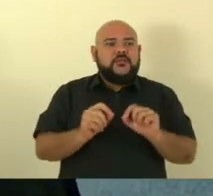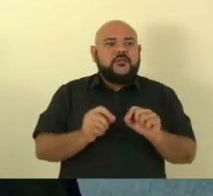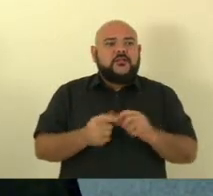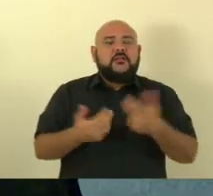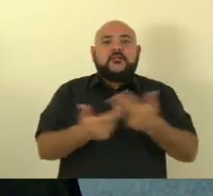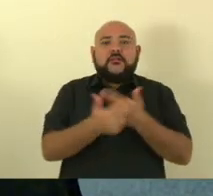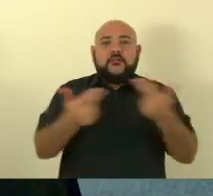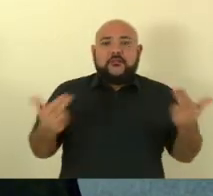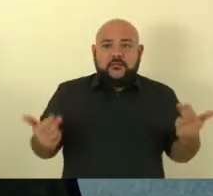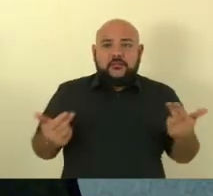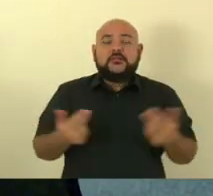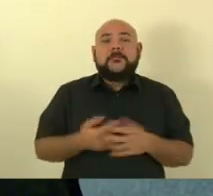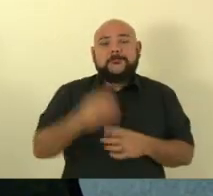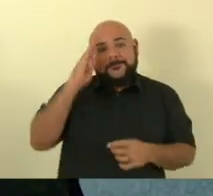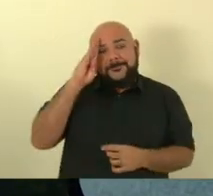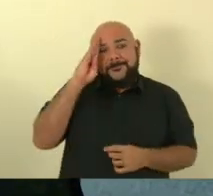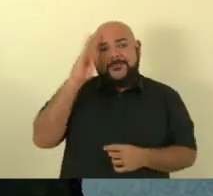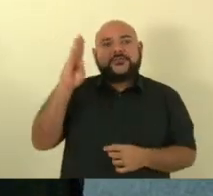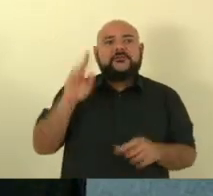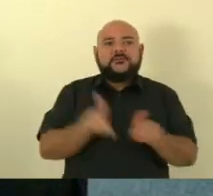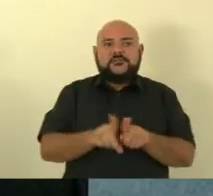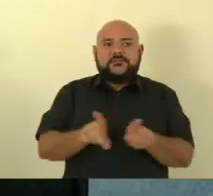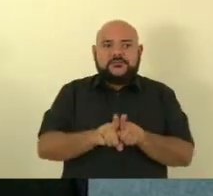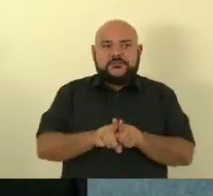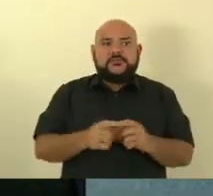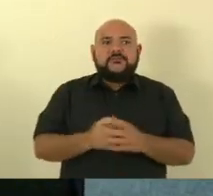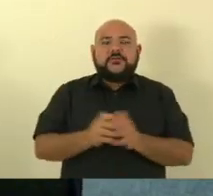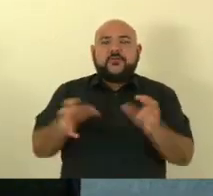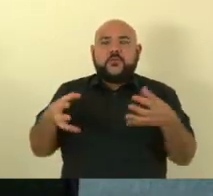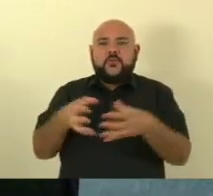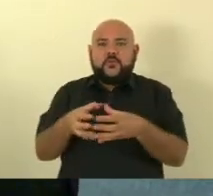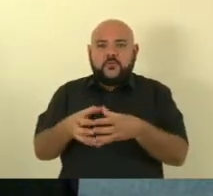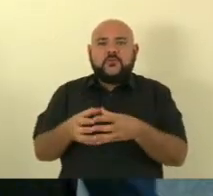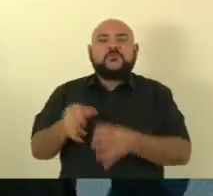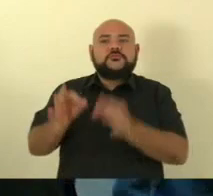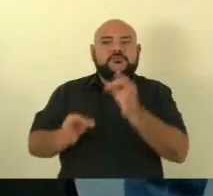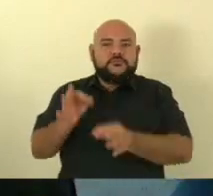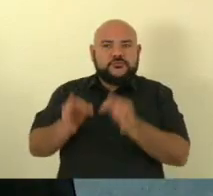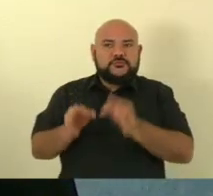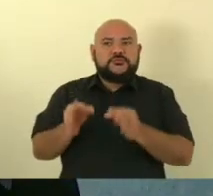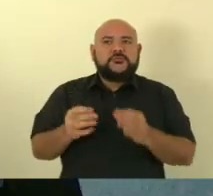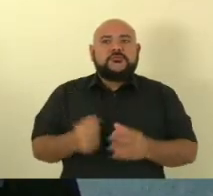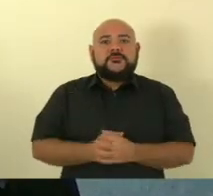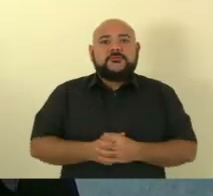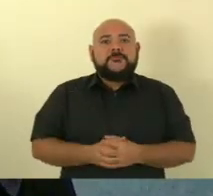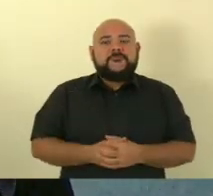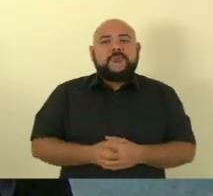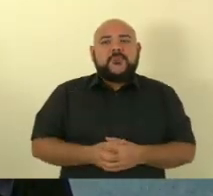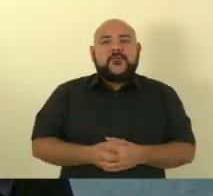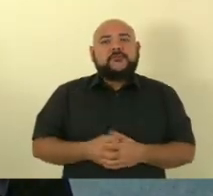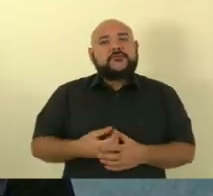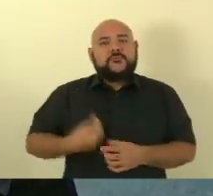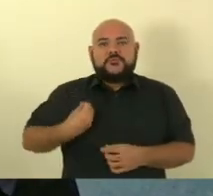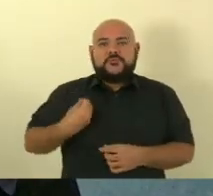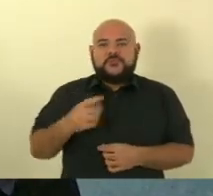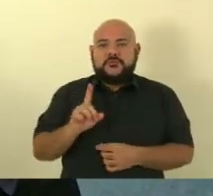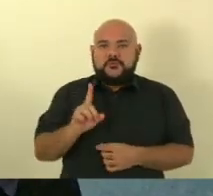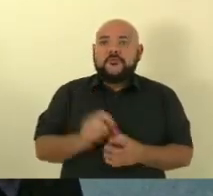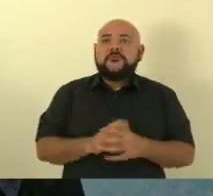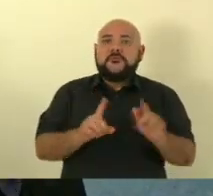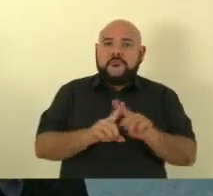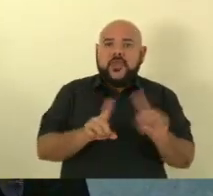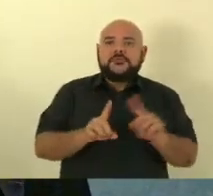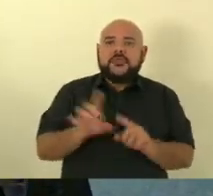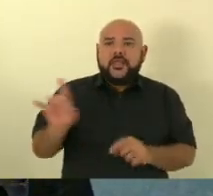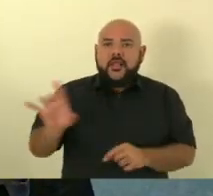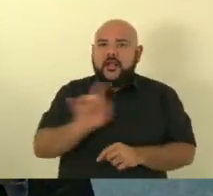agradecendo principalmente também a Comissão de Constituição e Justiça. Que hoje não está presente o deputado Marzinho dos Anjos, mas todos os membros da Comissão